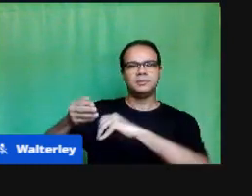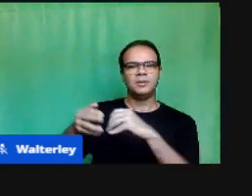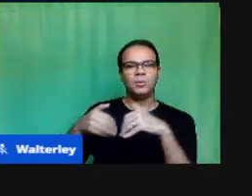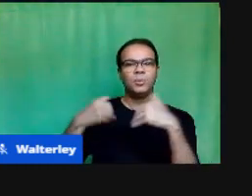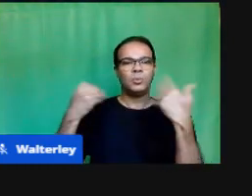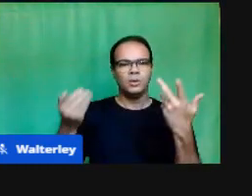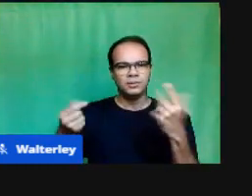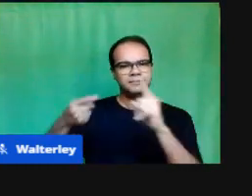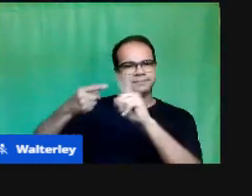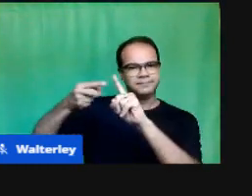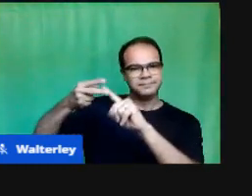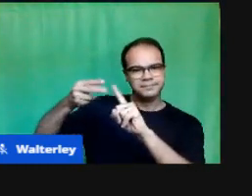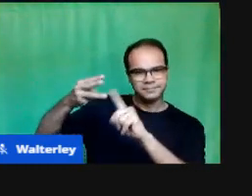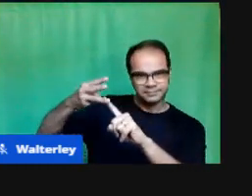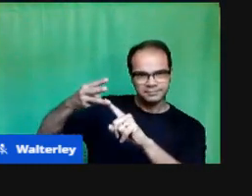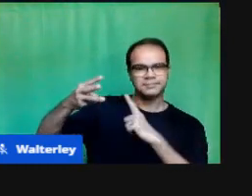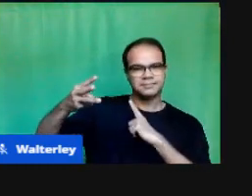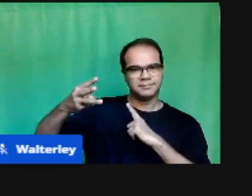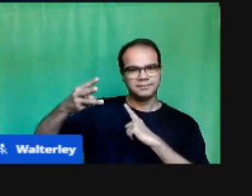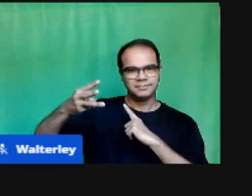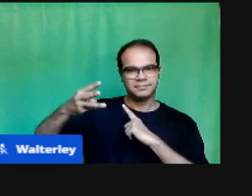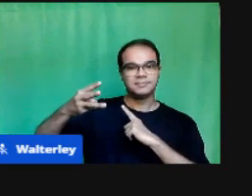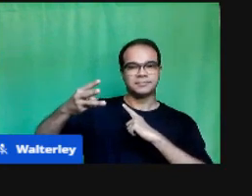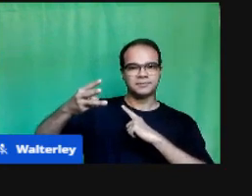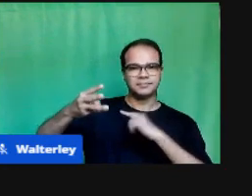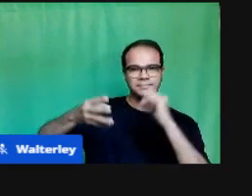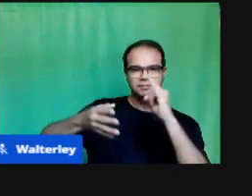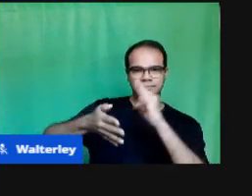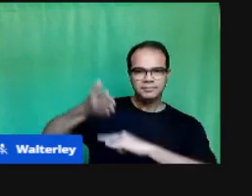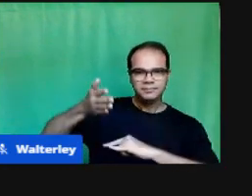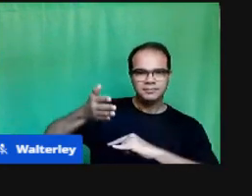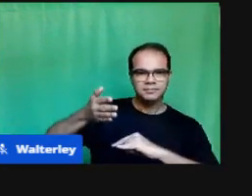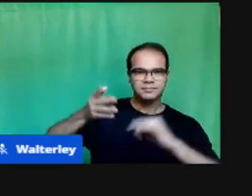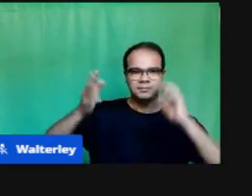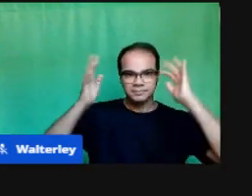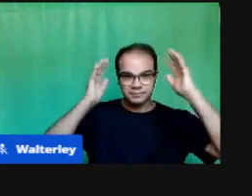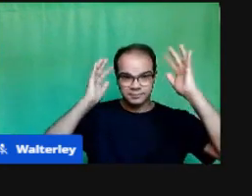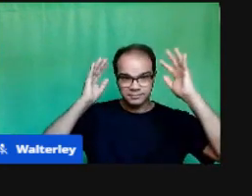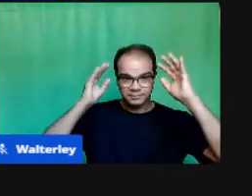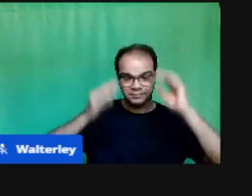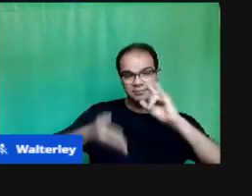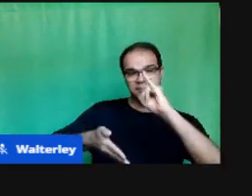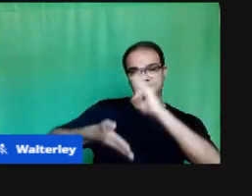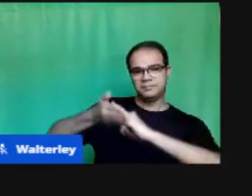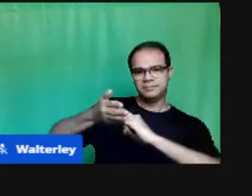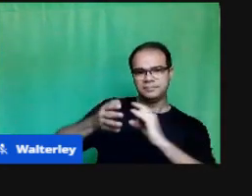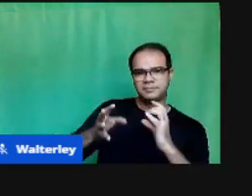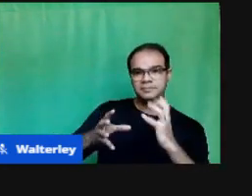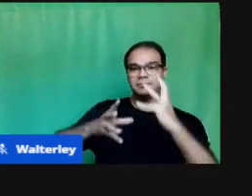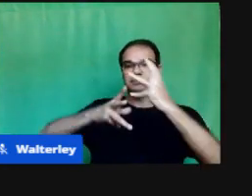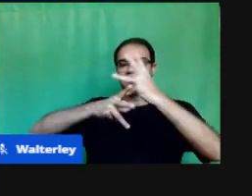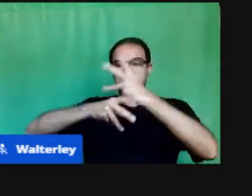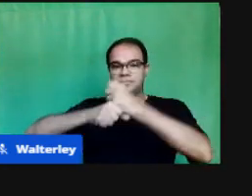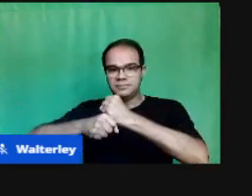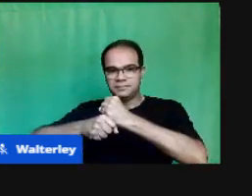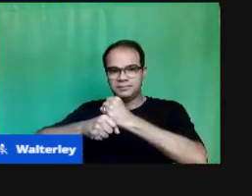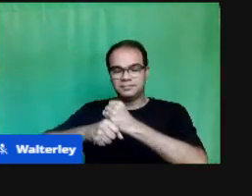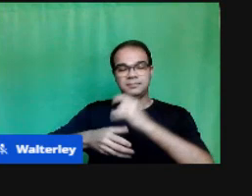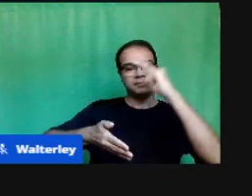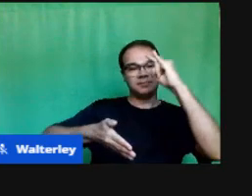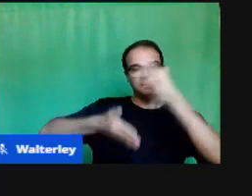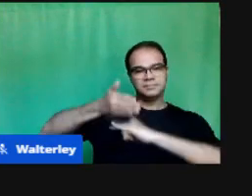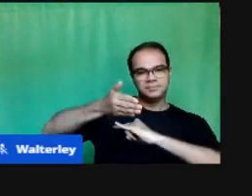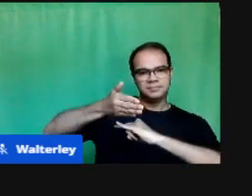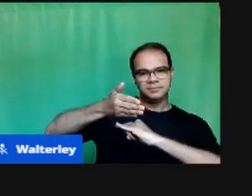avaliação Existem Avaliação Diagnóstica Avaliação Formativa E avaliação Somativa